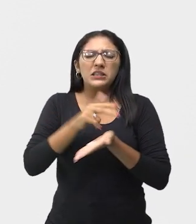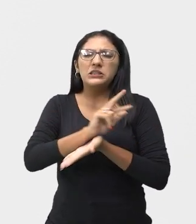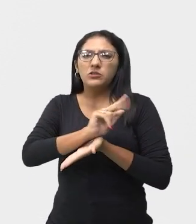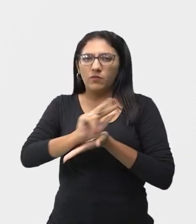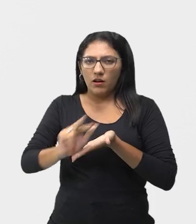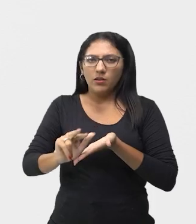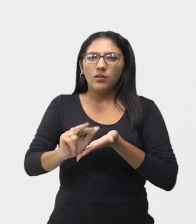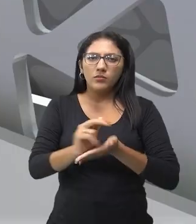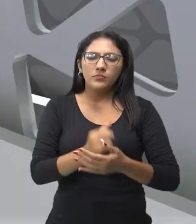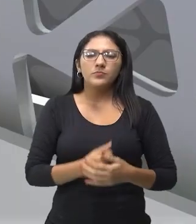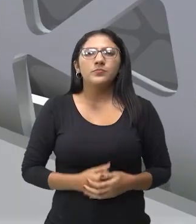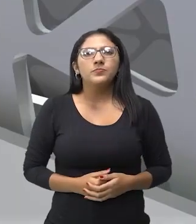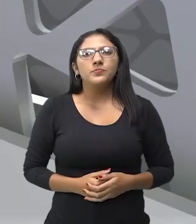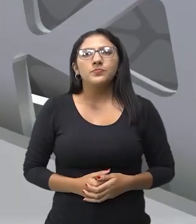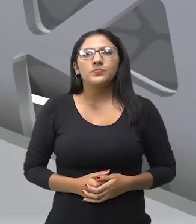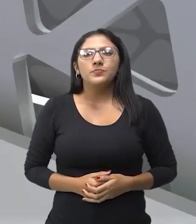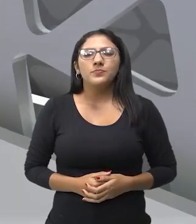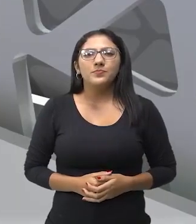e outros.